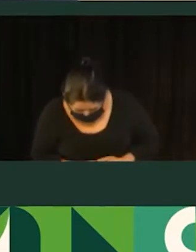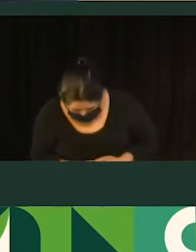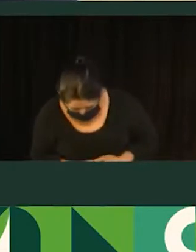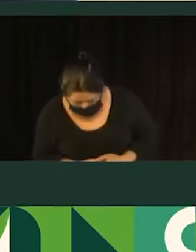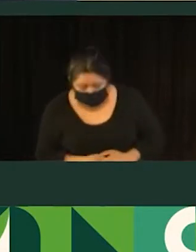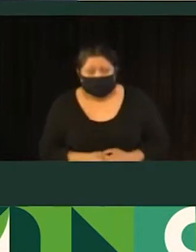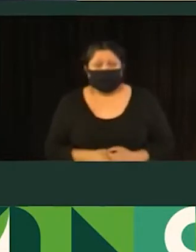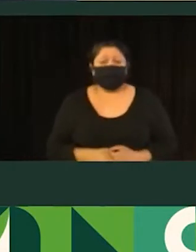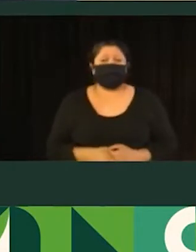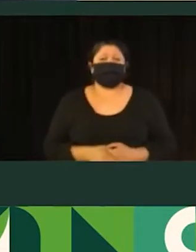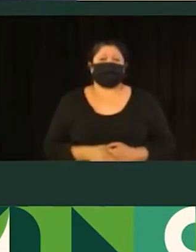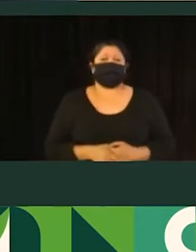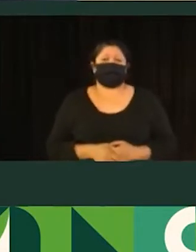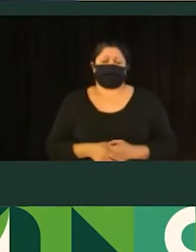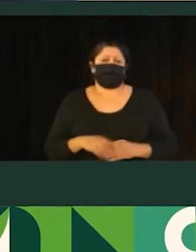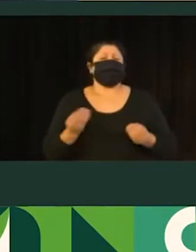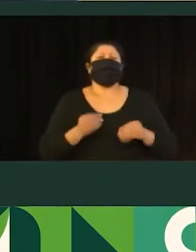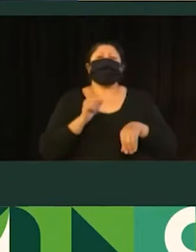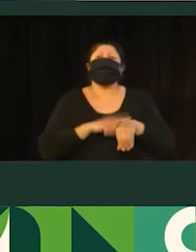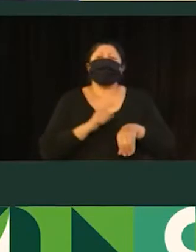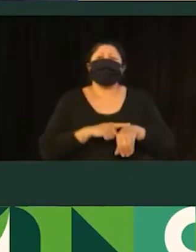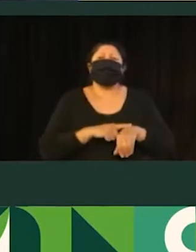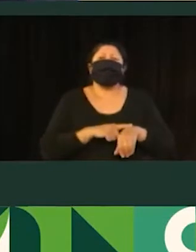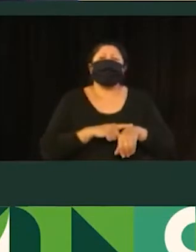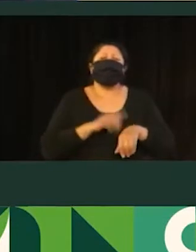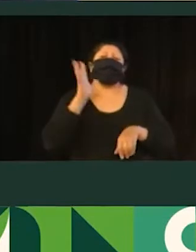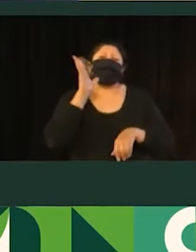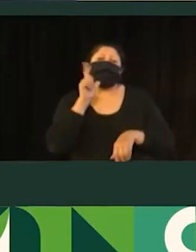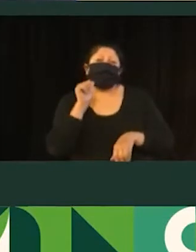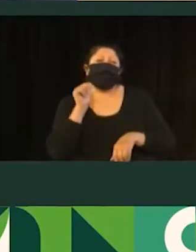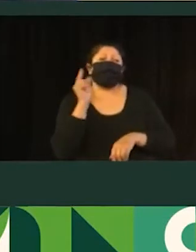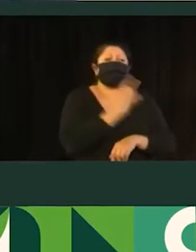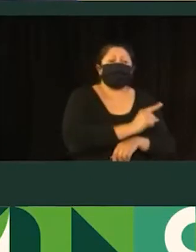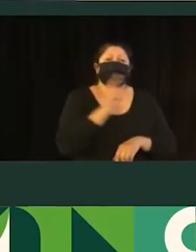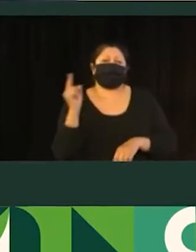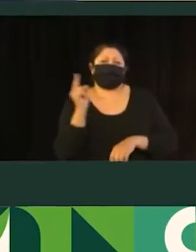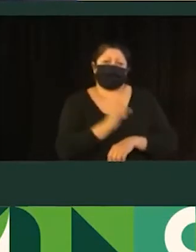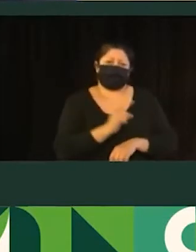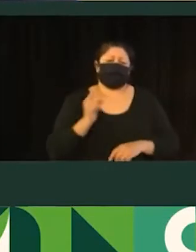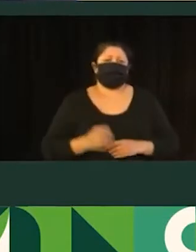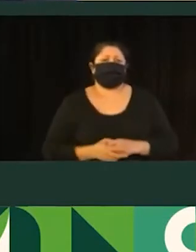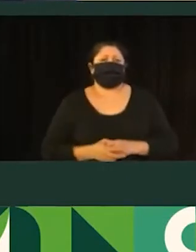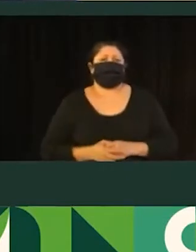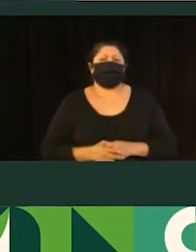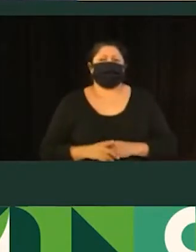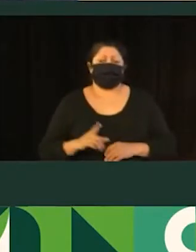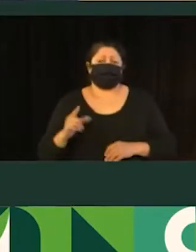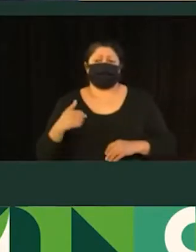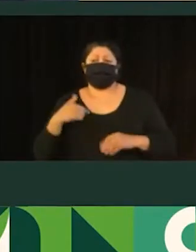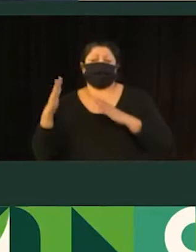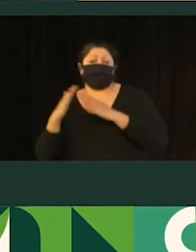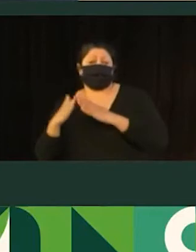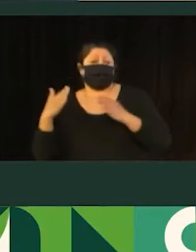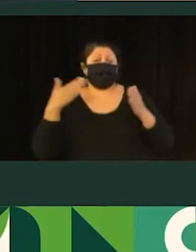Em relação ao tempo de viagem, então, hoje, as viagens de base domiciliar, o significa que saio da minha casa para ir